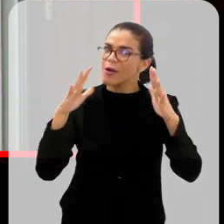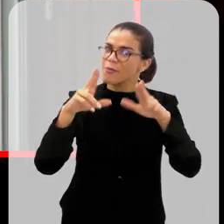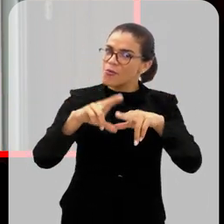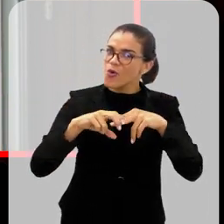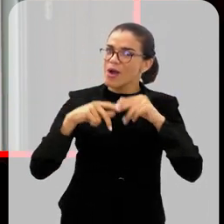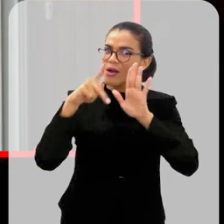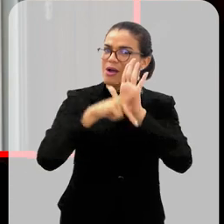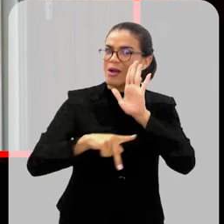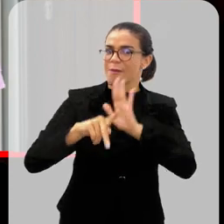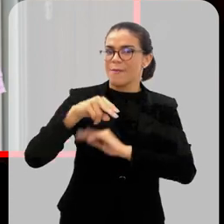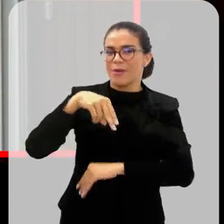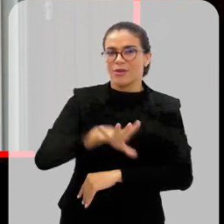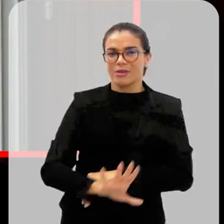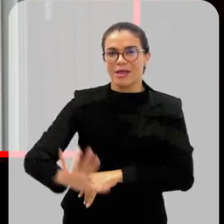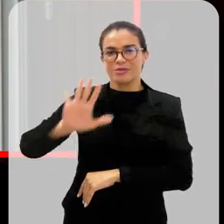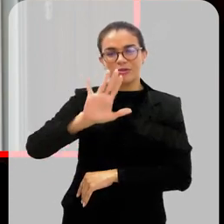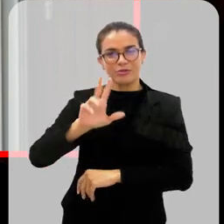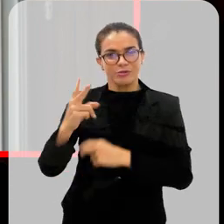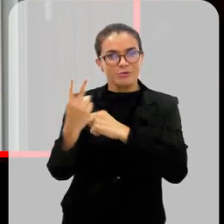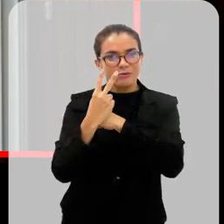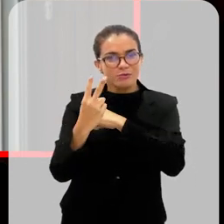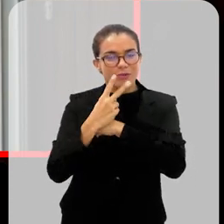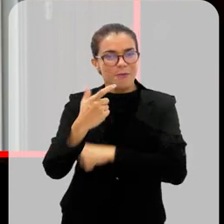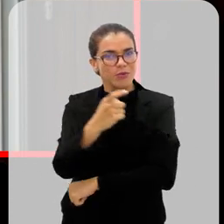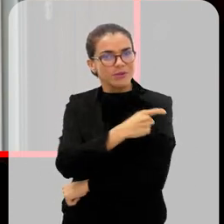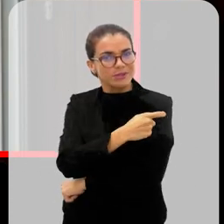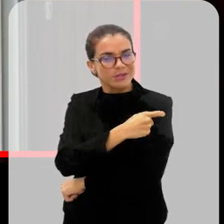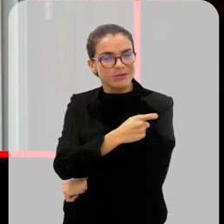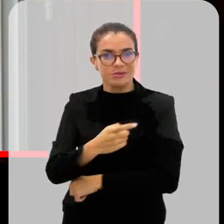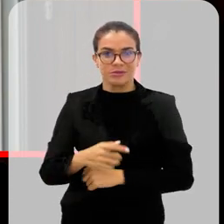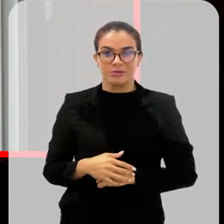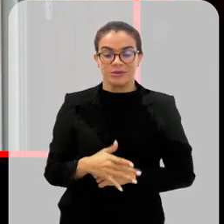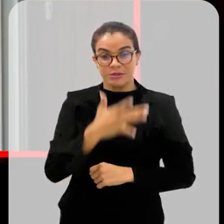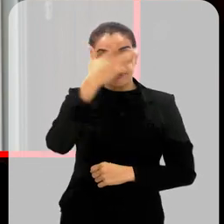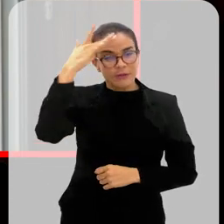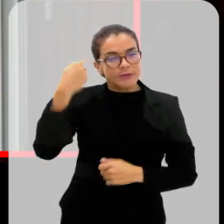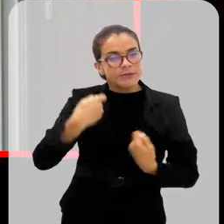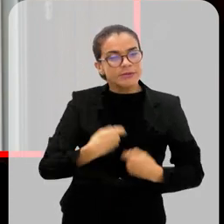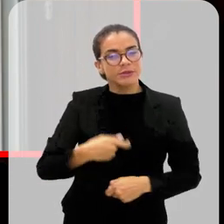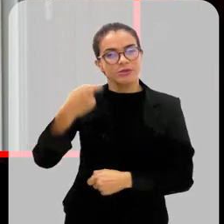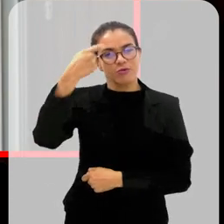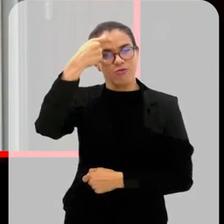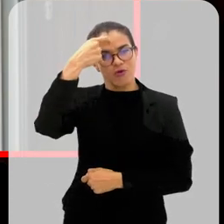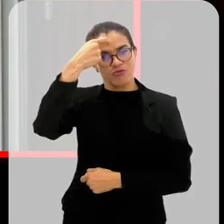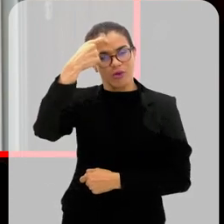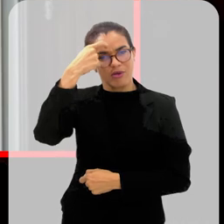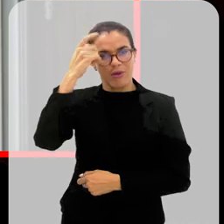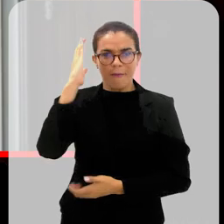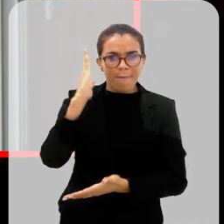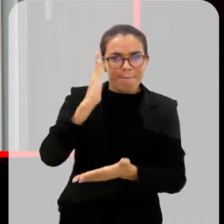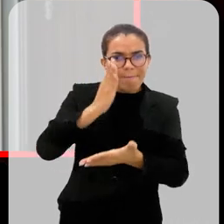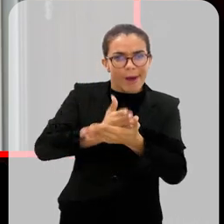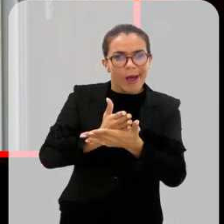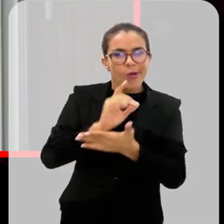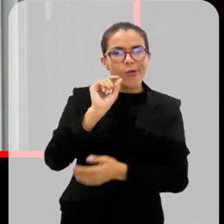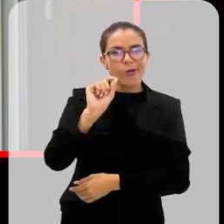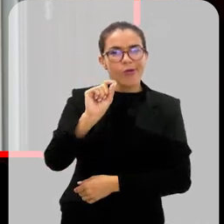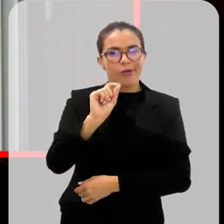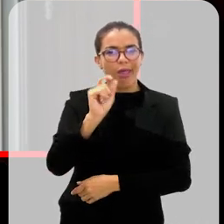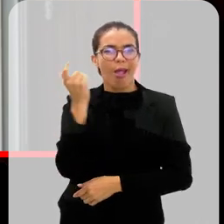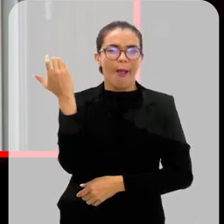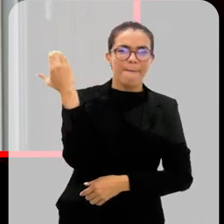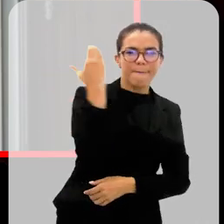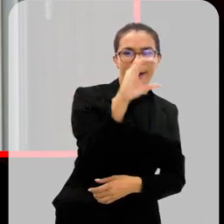Imunização. Então, basta que ela esteja disponível para que as pessoas se conscientizem, não comecem a jogar